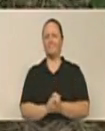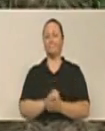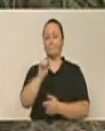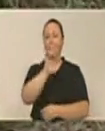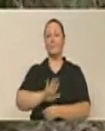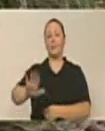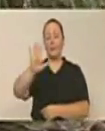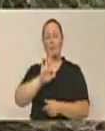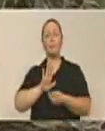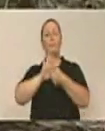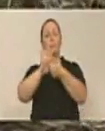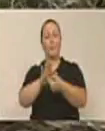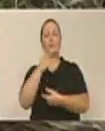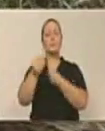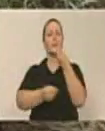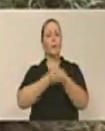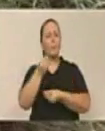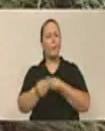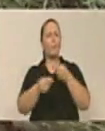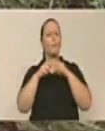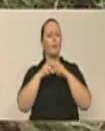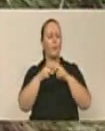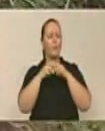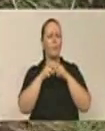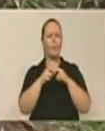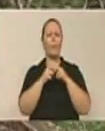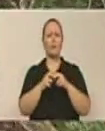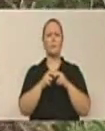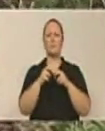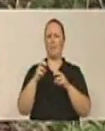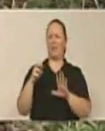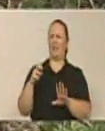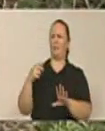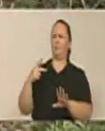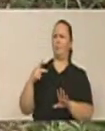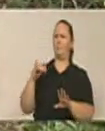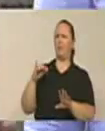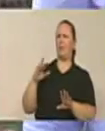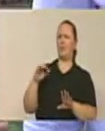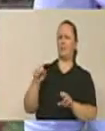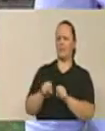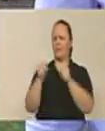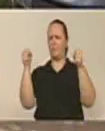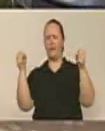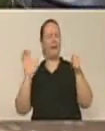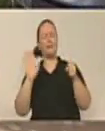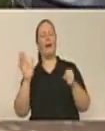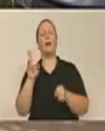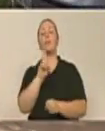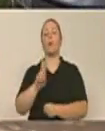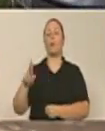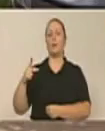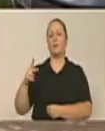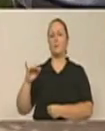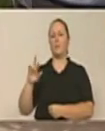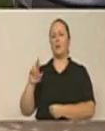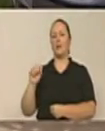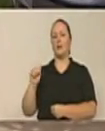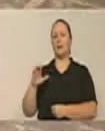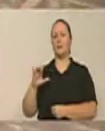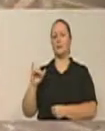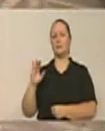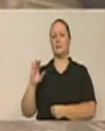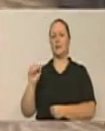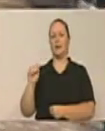o transporte coletivo, o ônibus da Piracicabana, passando ali no local.